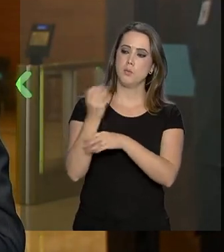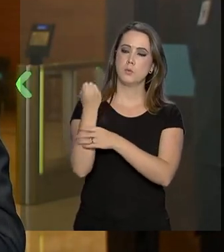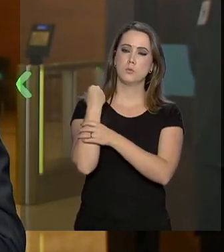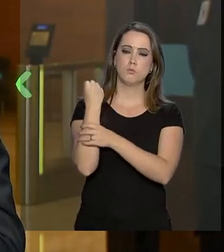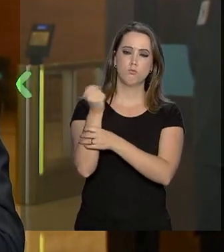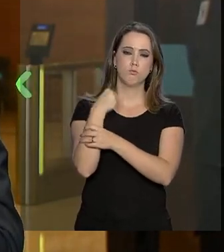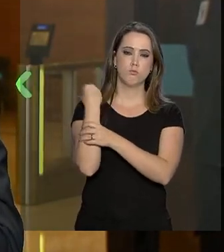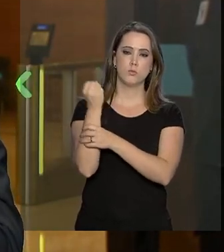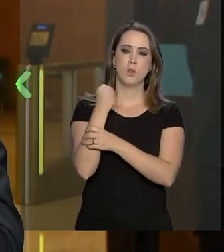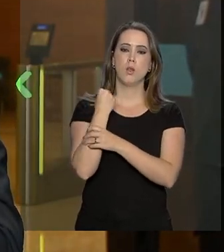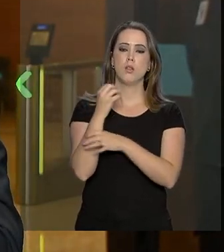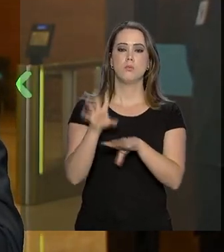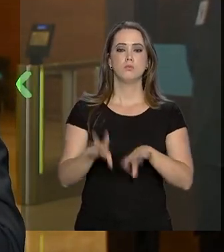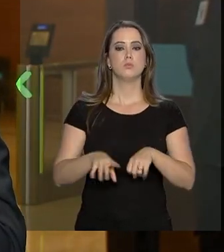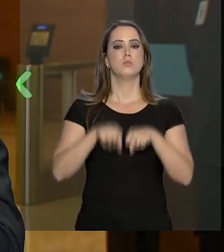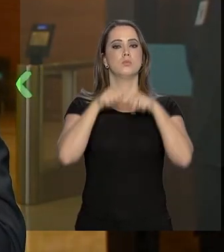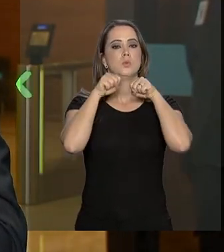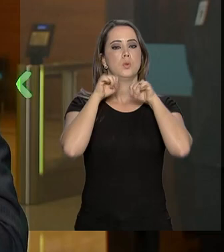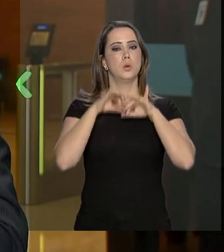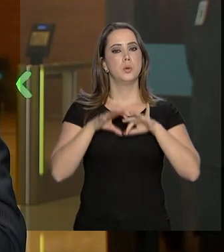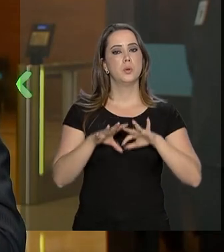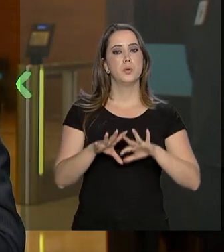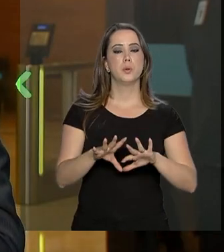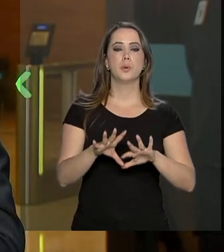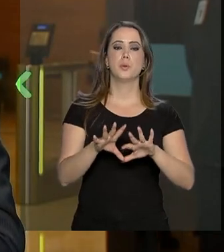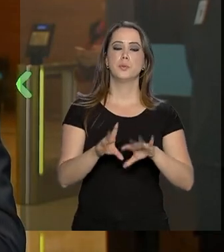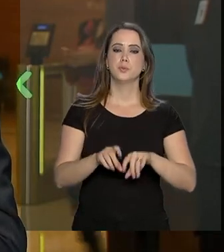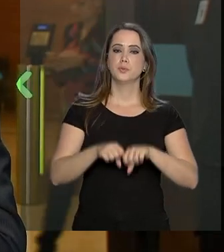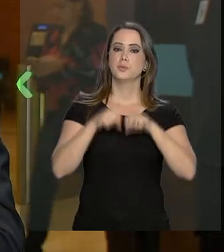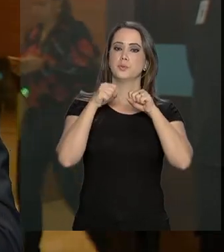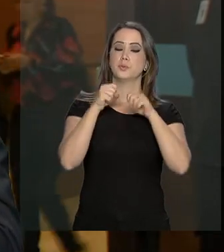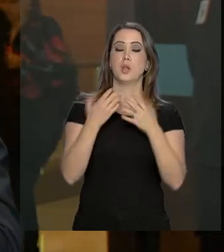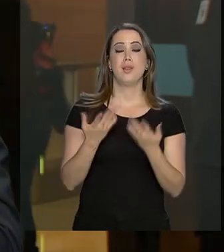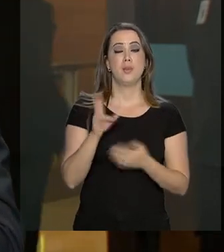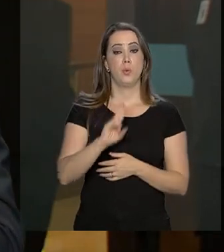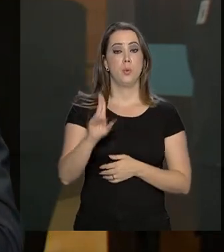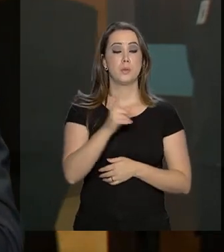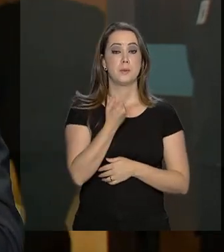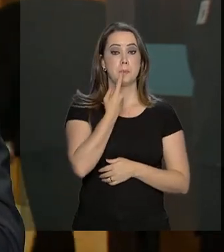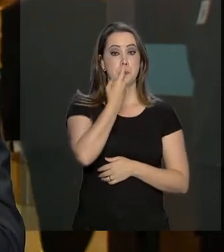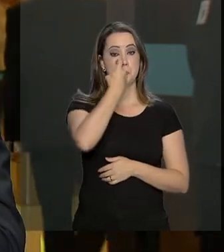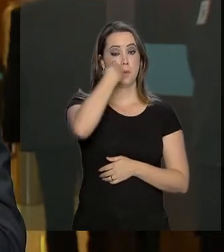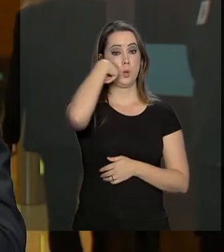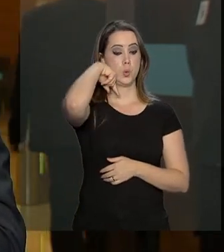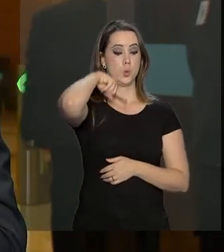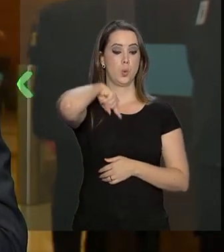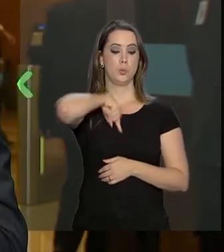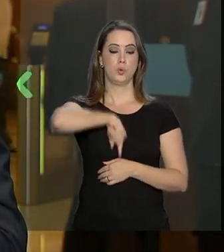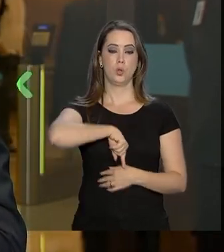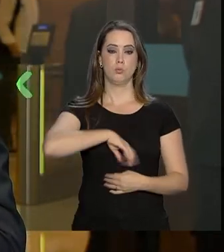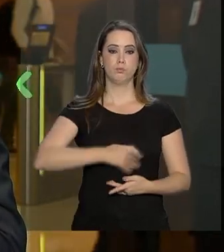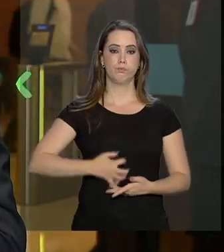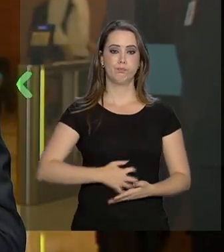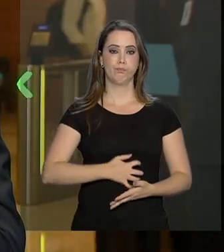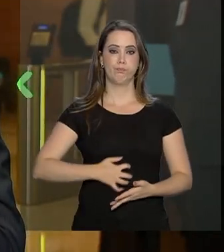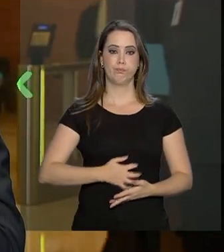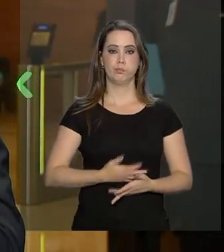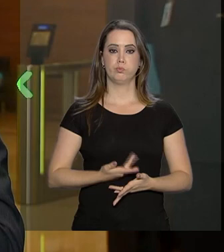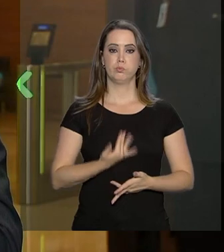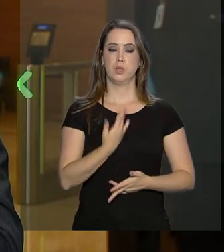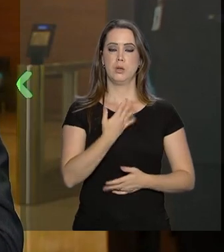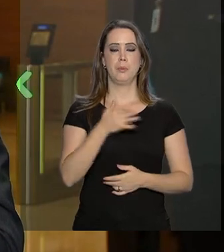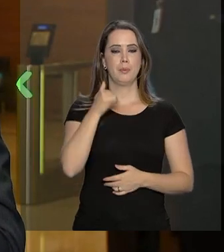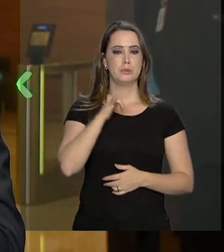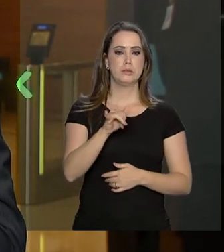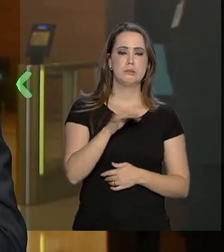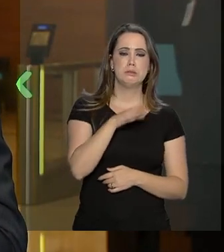muscular e respiratória. O presidente segue com sonda nasogástrica para retirada de líquidos do estômago e alívio